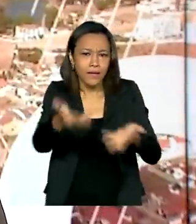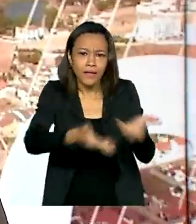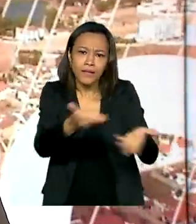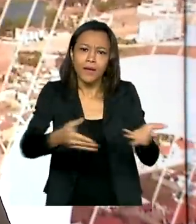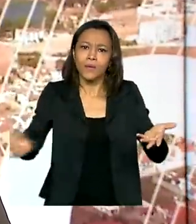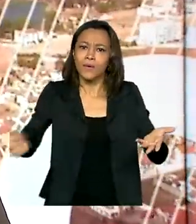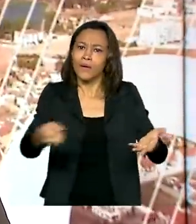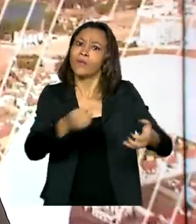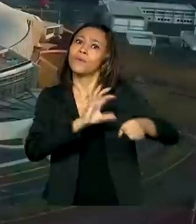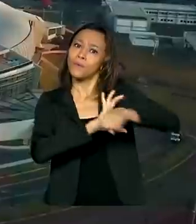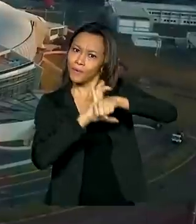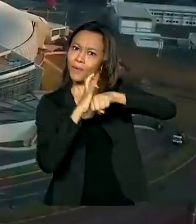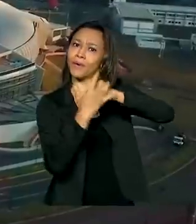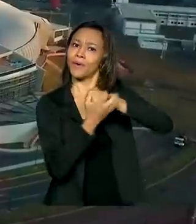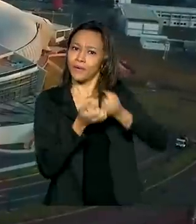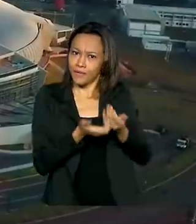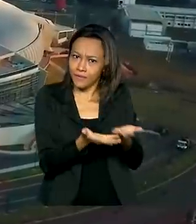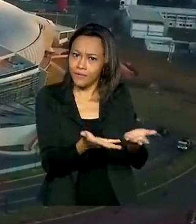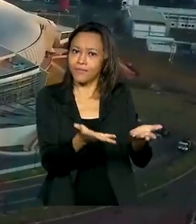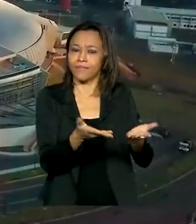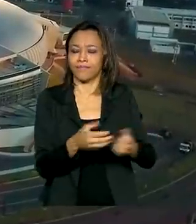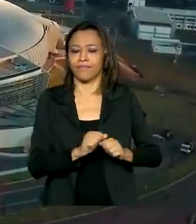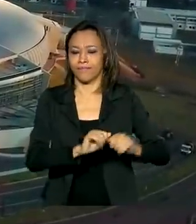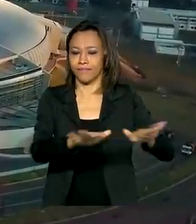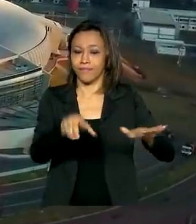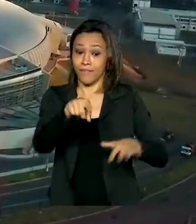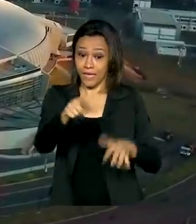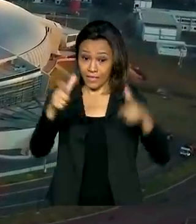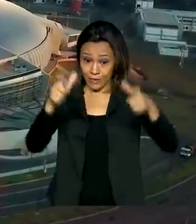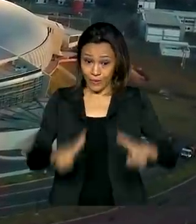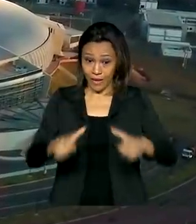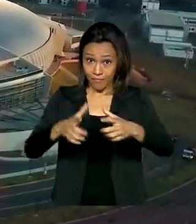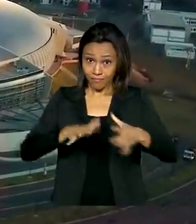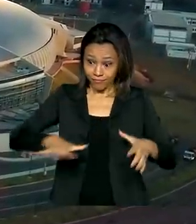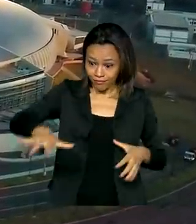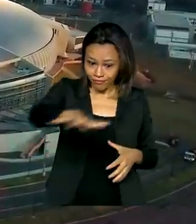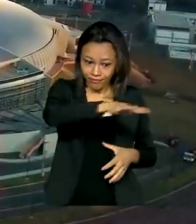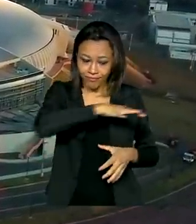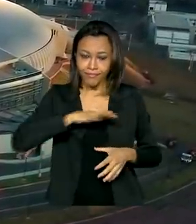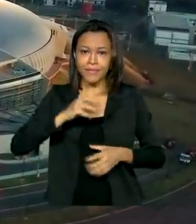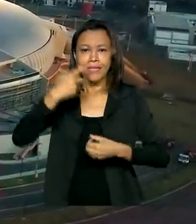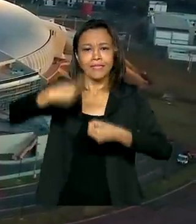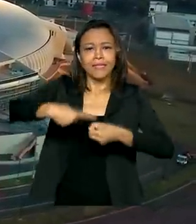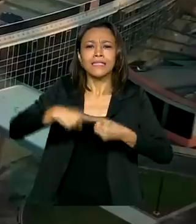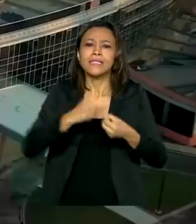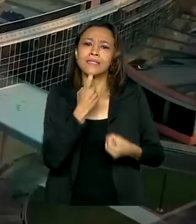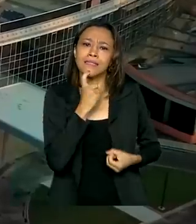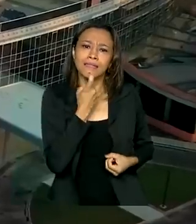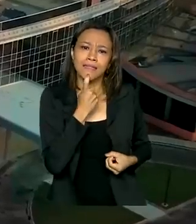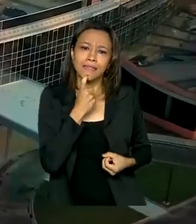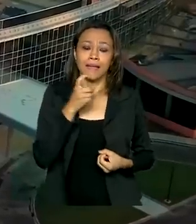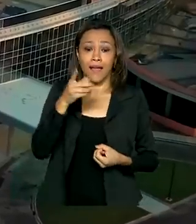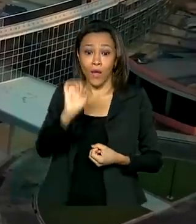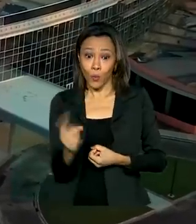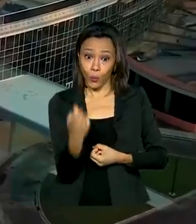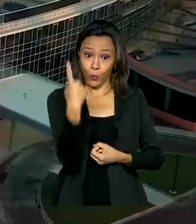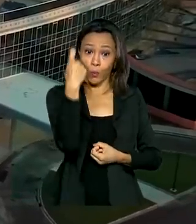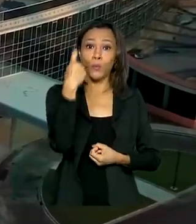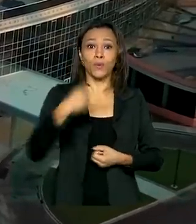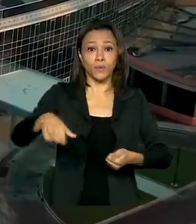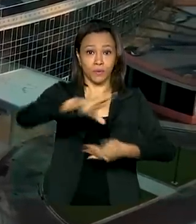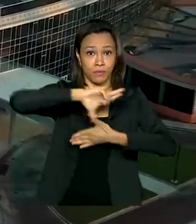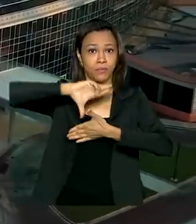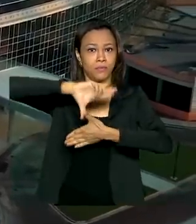coronavírus. O Complexo Sirius, em Campinas, é o único desse tipo na América Latina e um dos mais